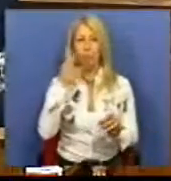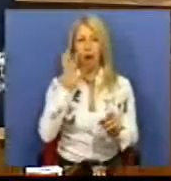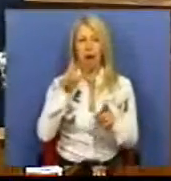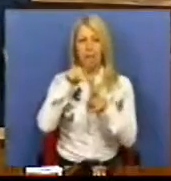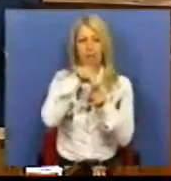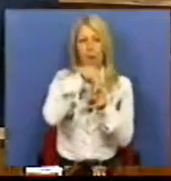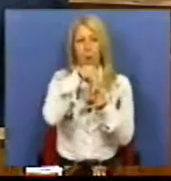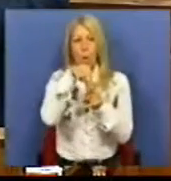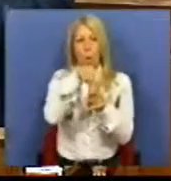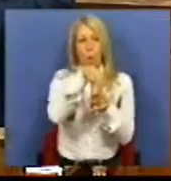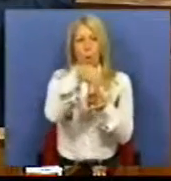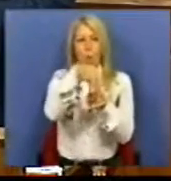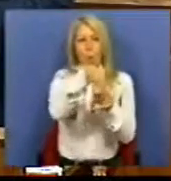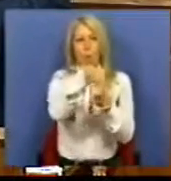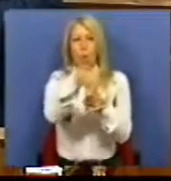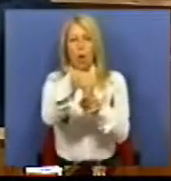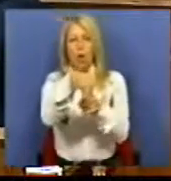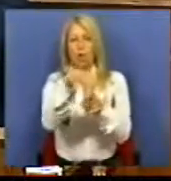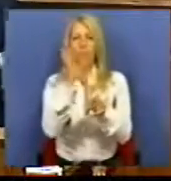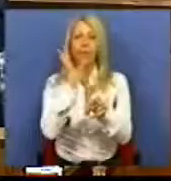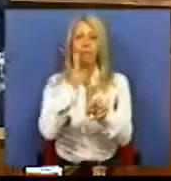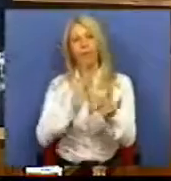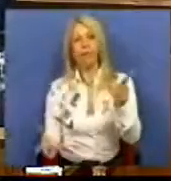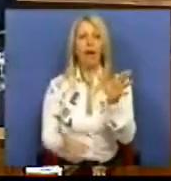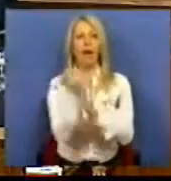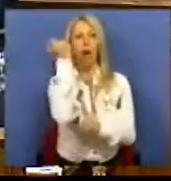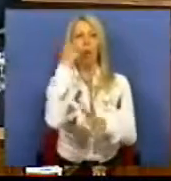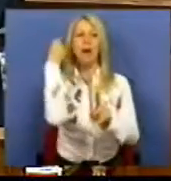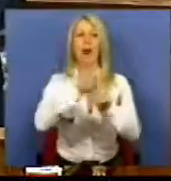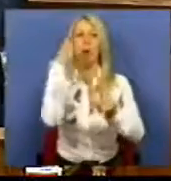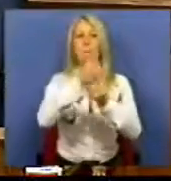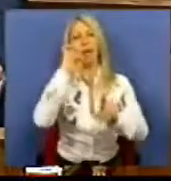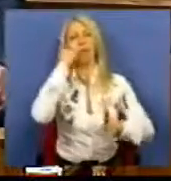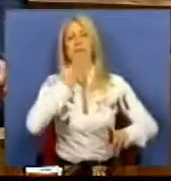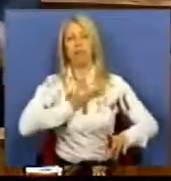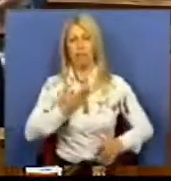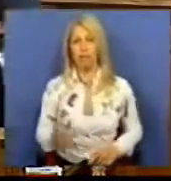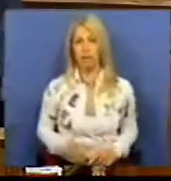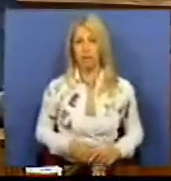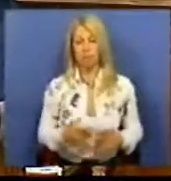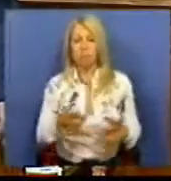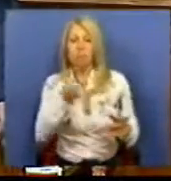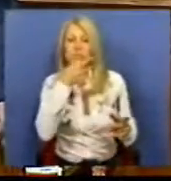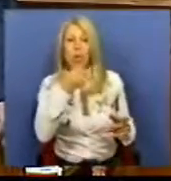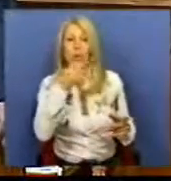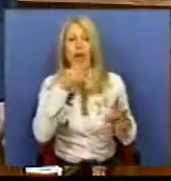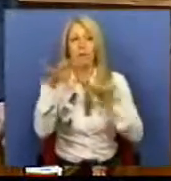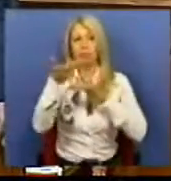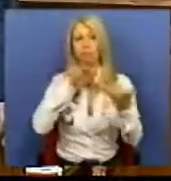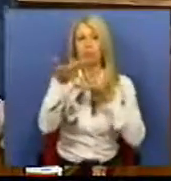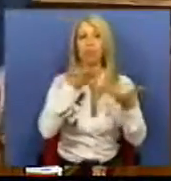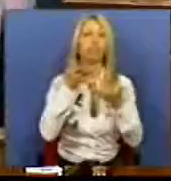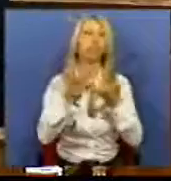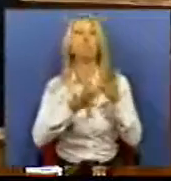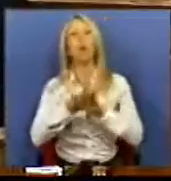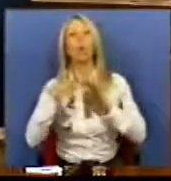recuperar a prioridade do combate ao déficit. Das conversas e dos entendimentos com a